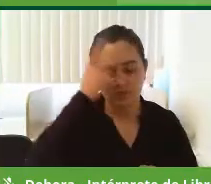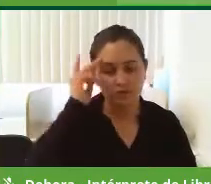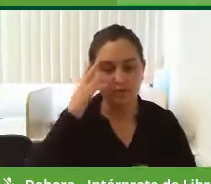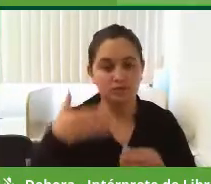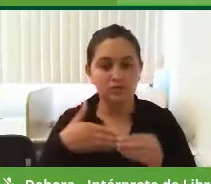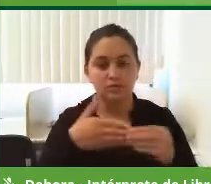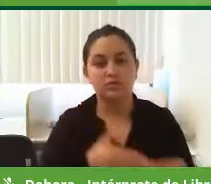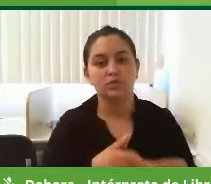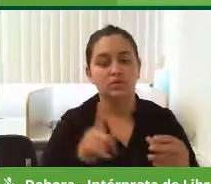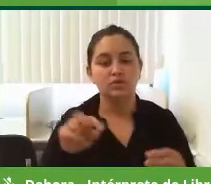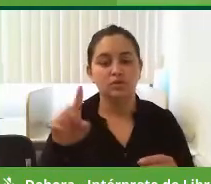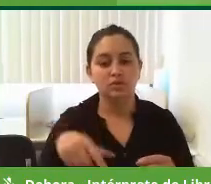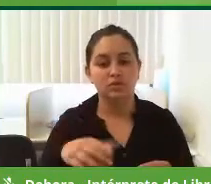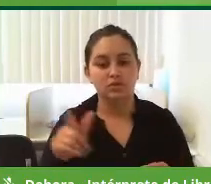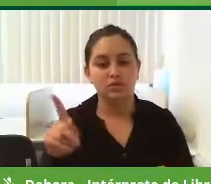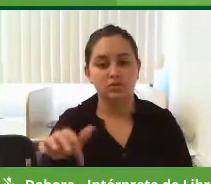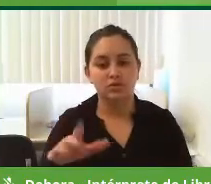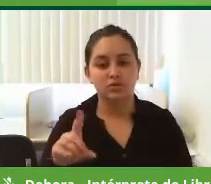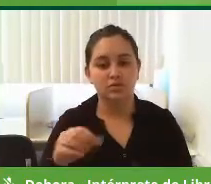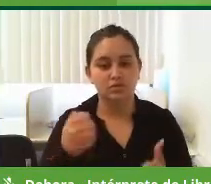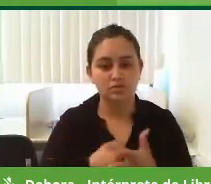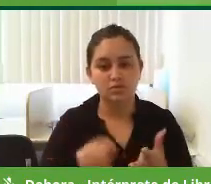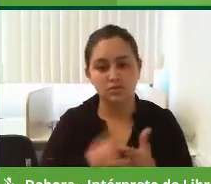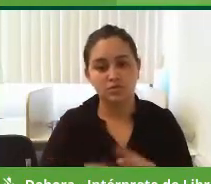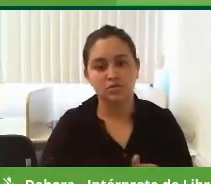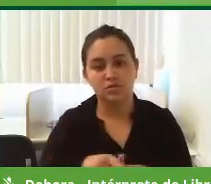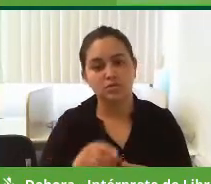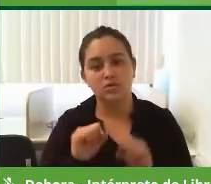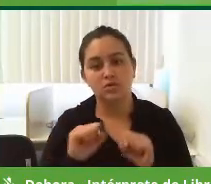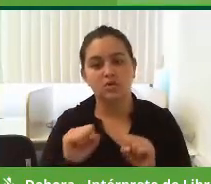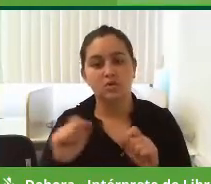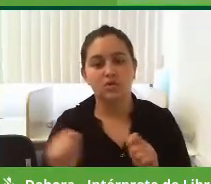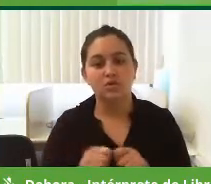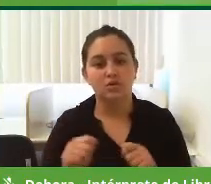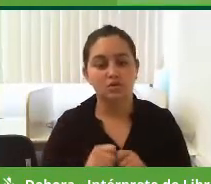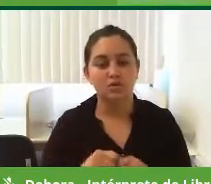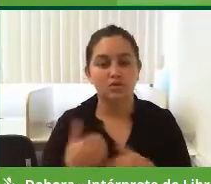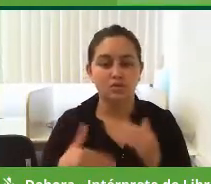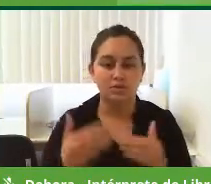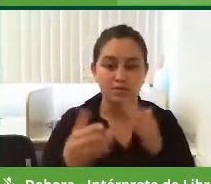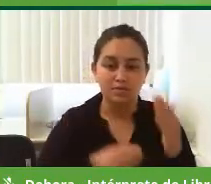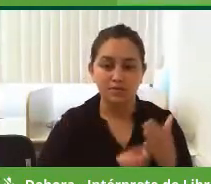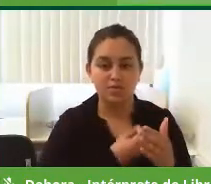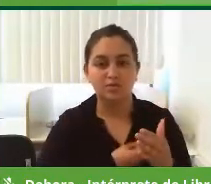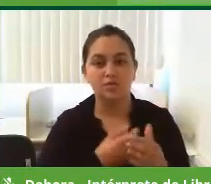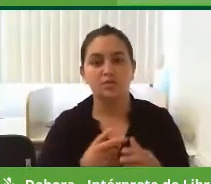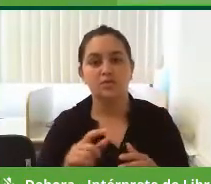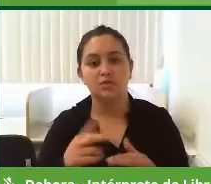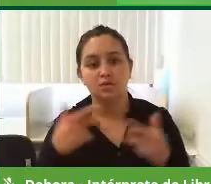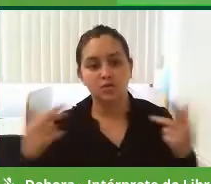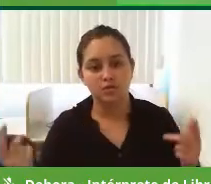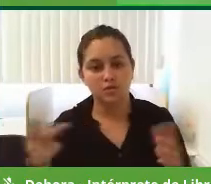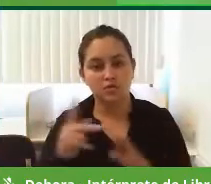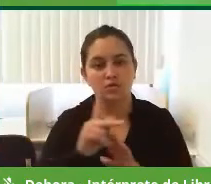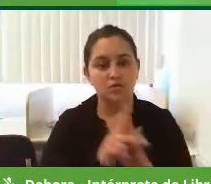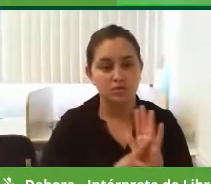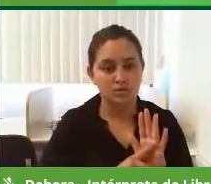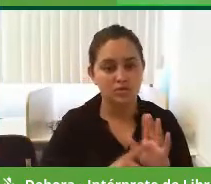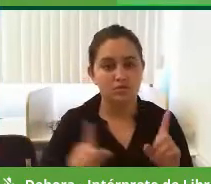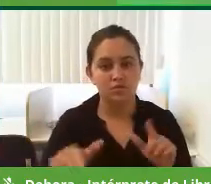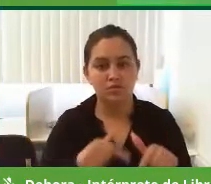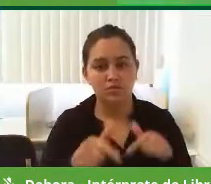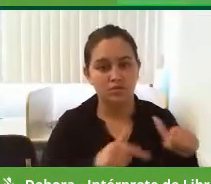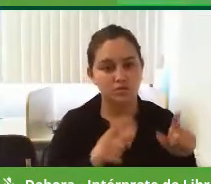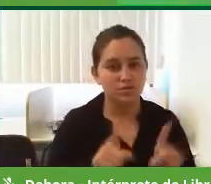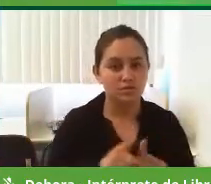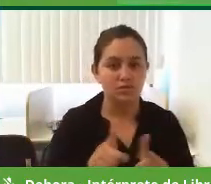pé pós-pandemia e lutar para que ele tenha condição de tocar a sua vida através de muitos programas que nós vamos trabalhar por aí.